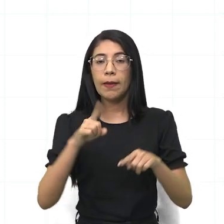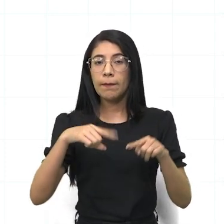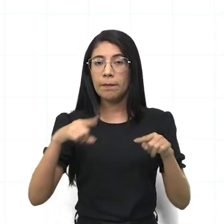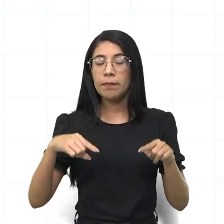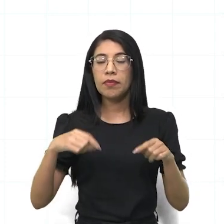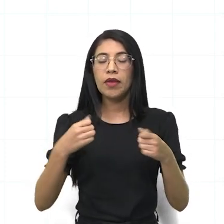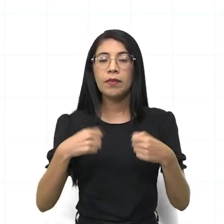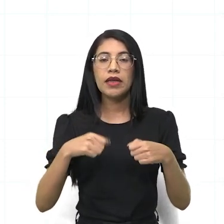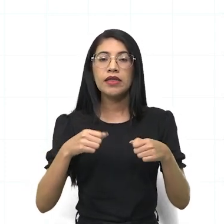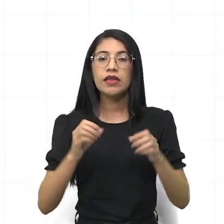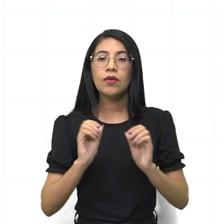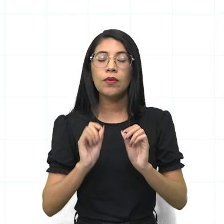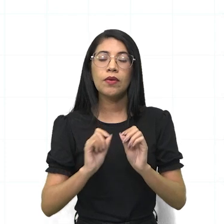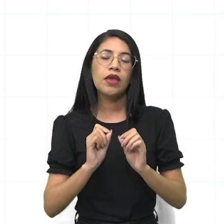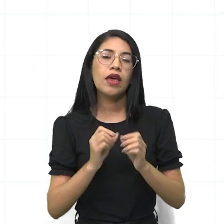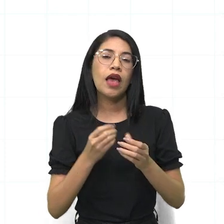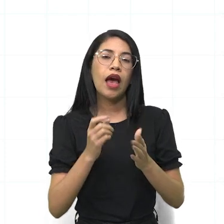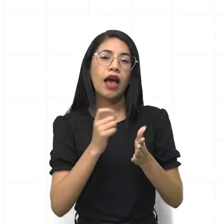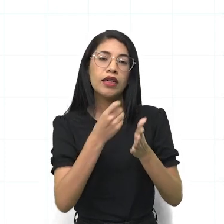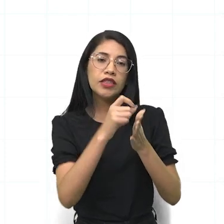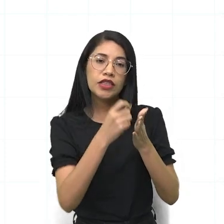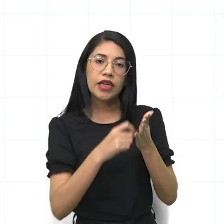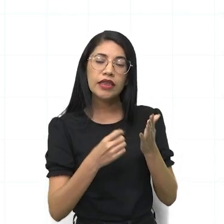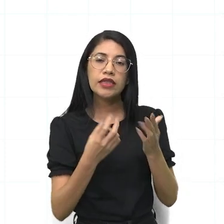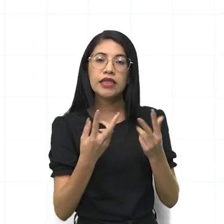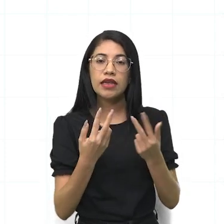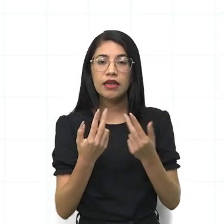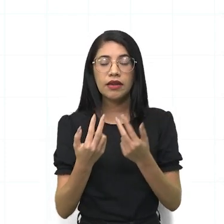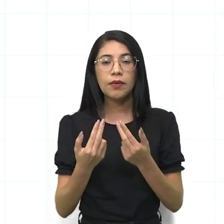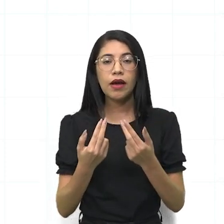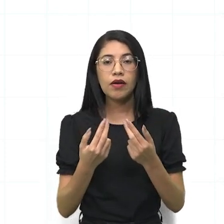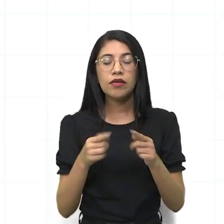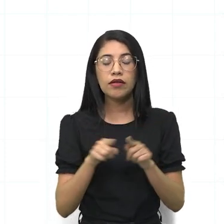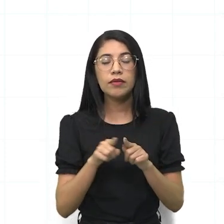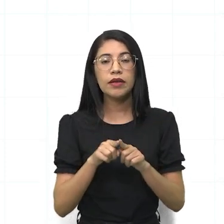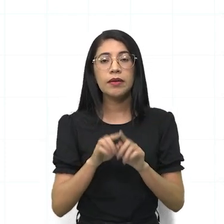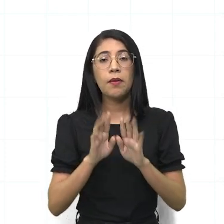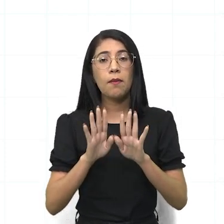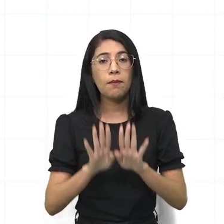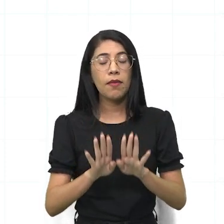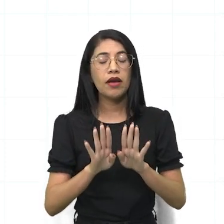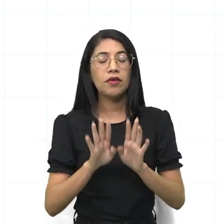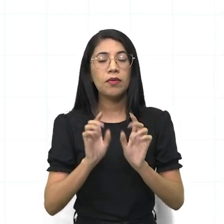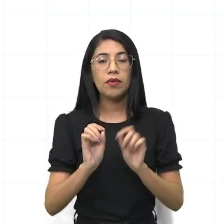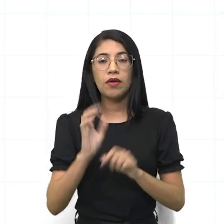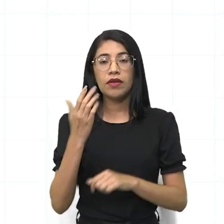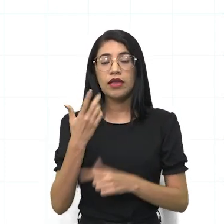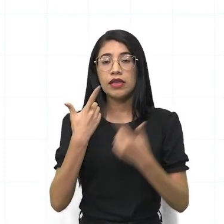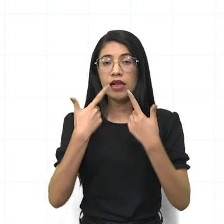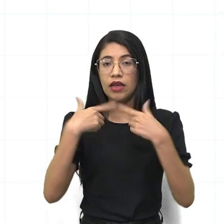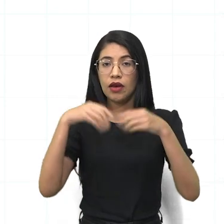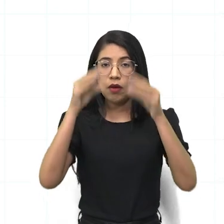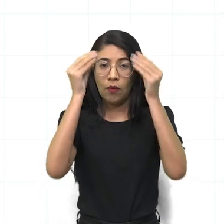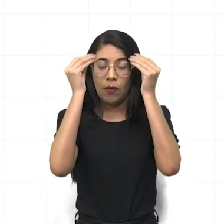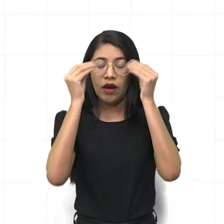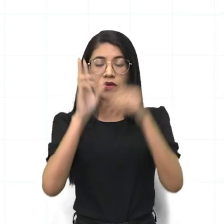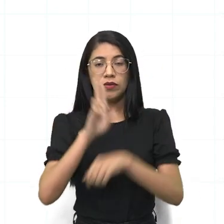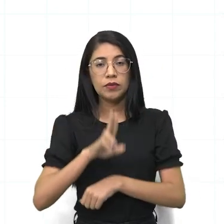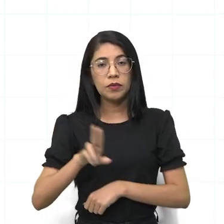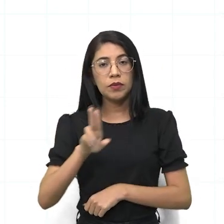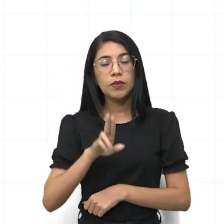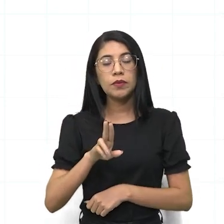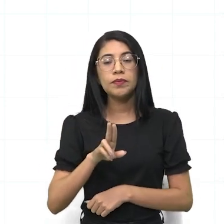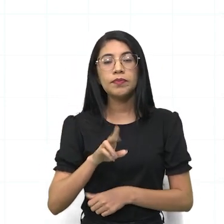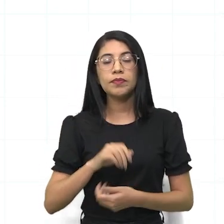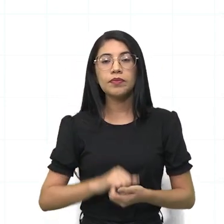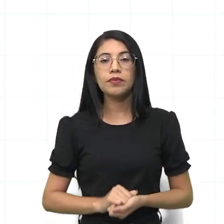proximidade com a escrita, tá, então, embora o nosso, a nossa linguagem, nossa linguagem utilizada,